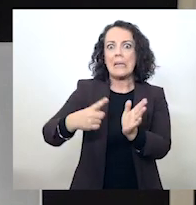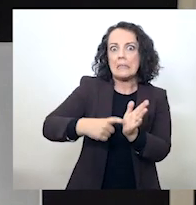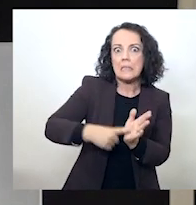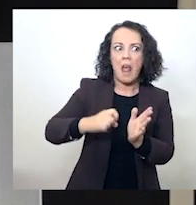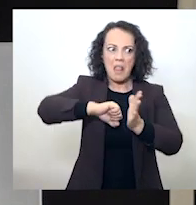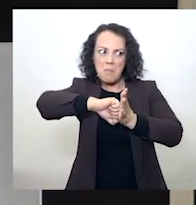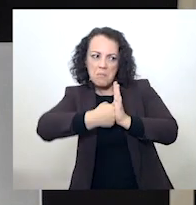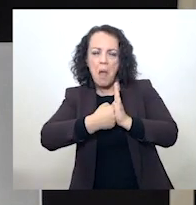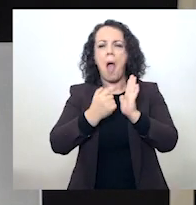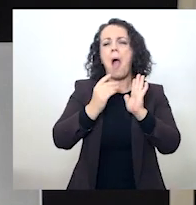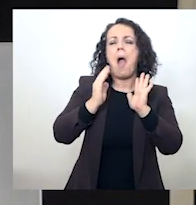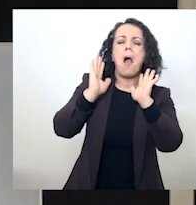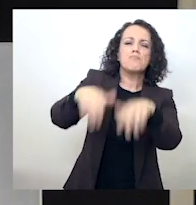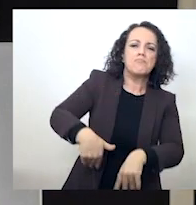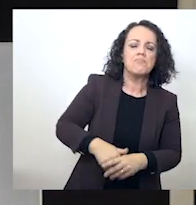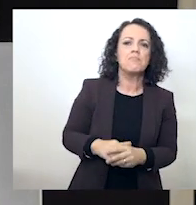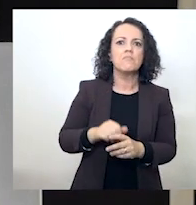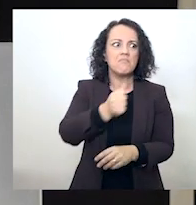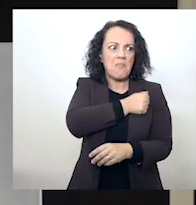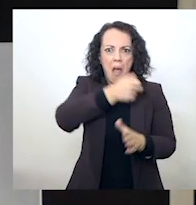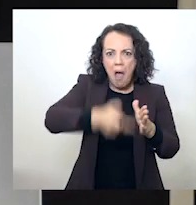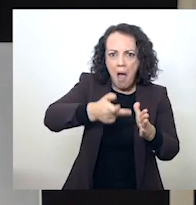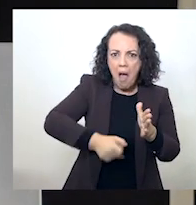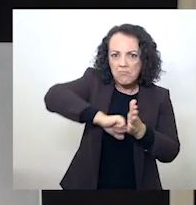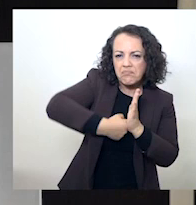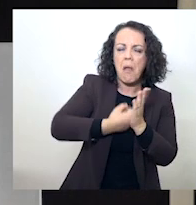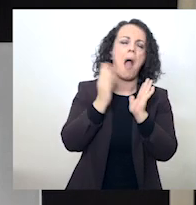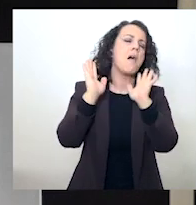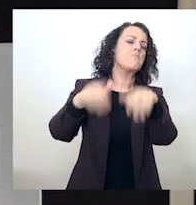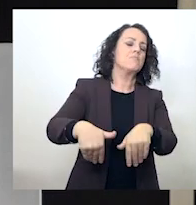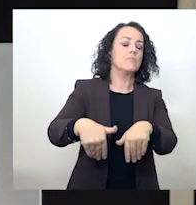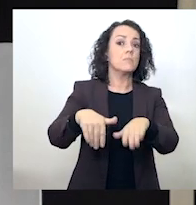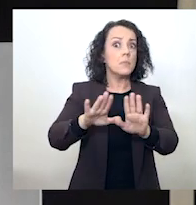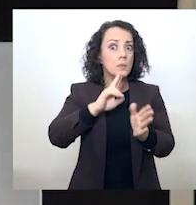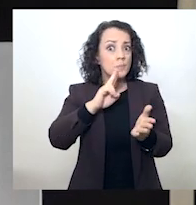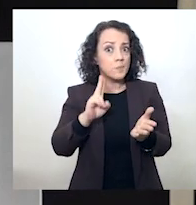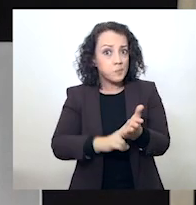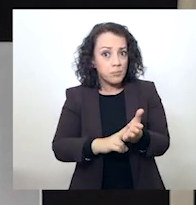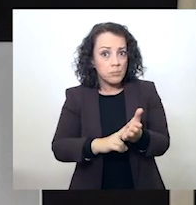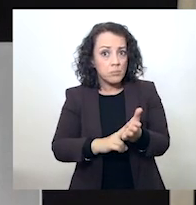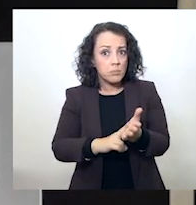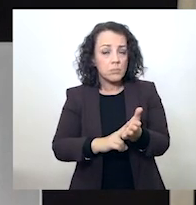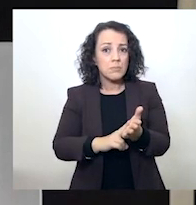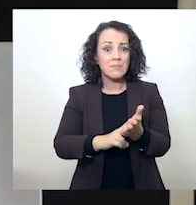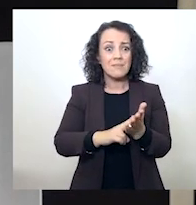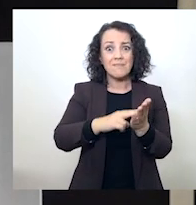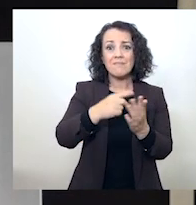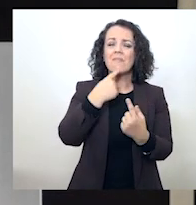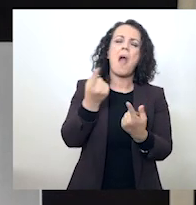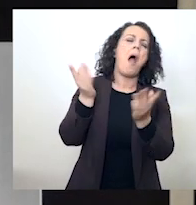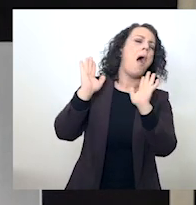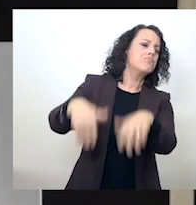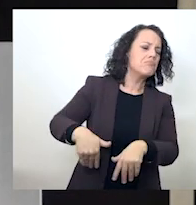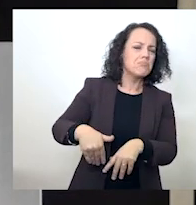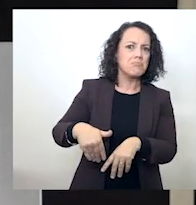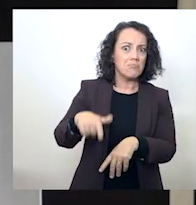do estado de emergência e até do confinamento. Mas nada disso, nenhuma dessas negações